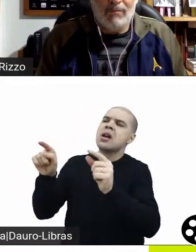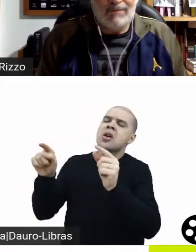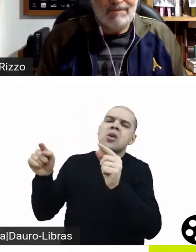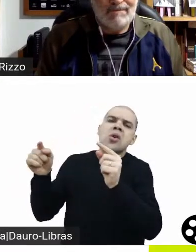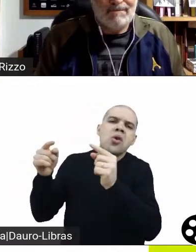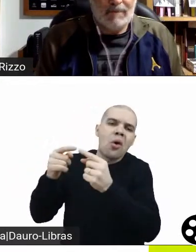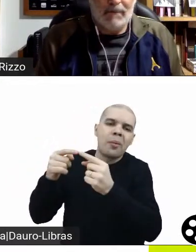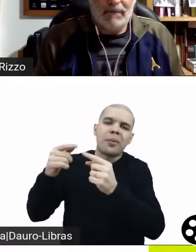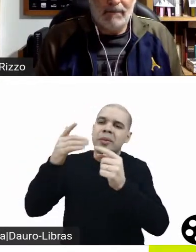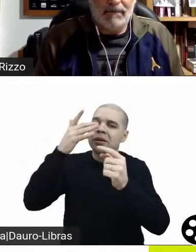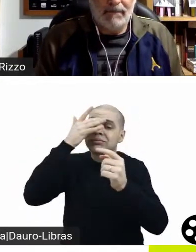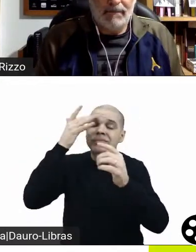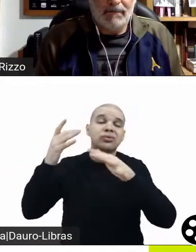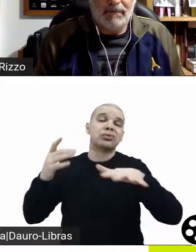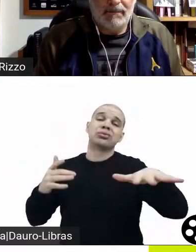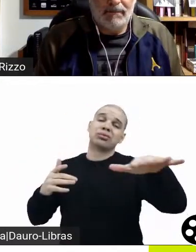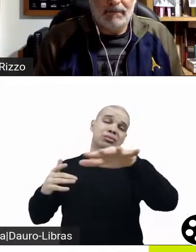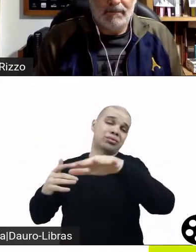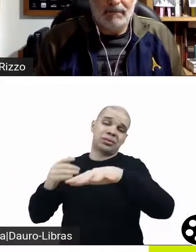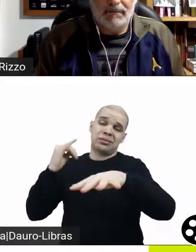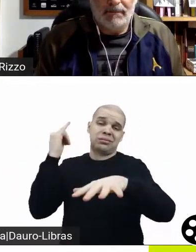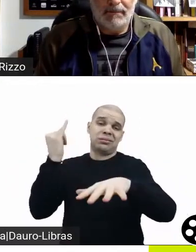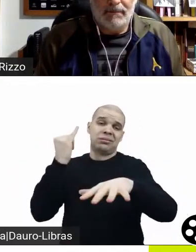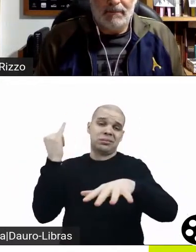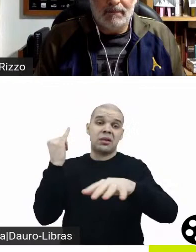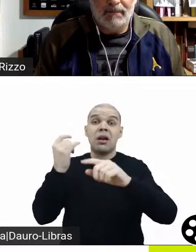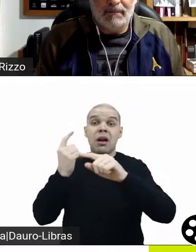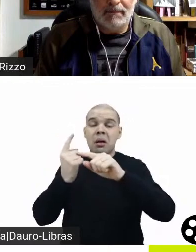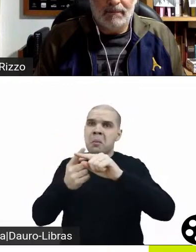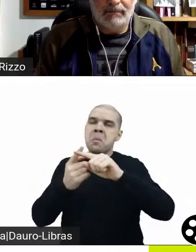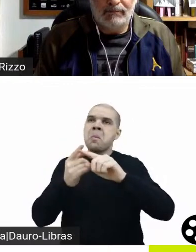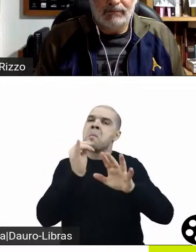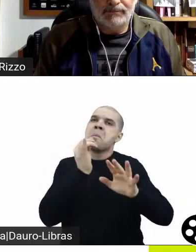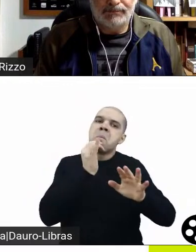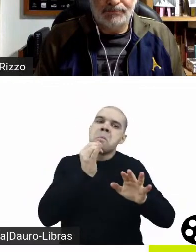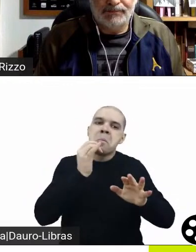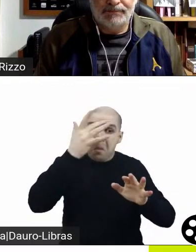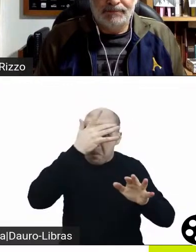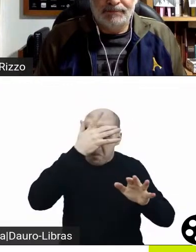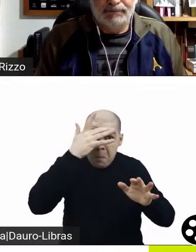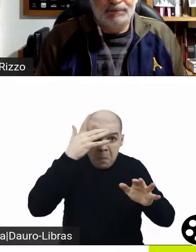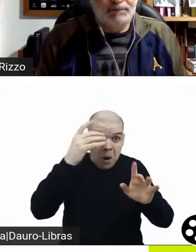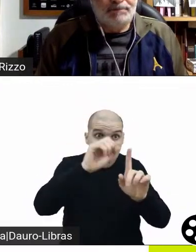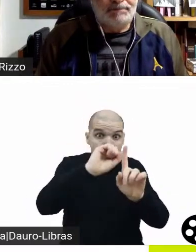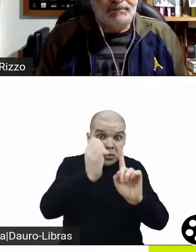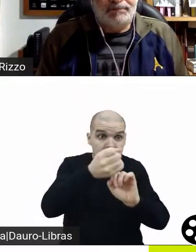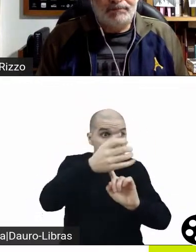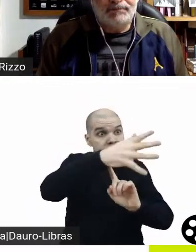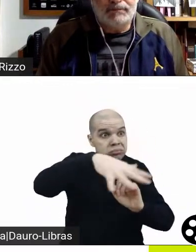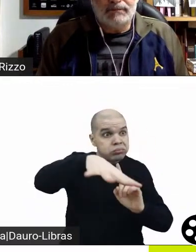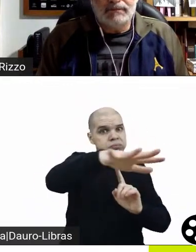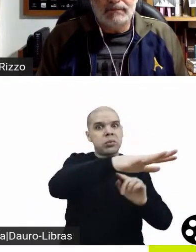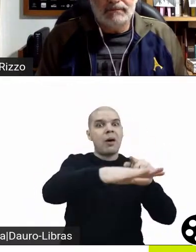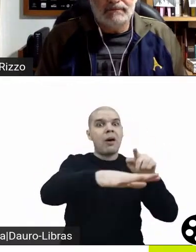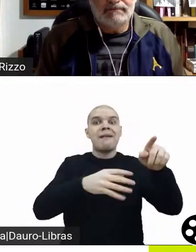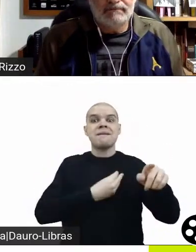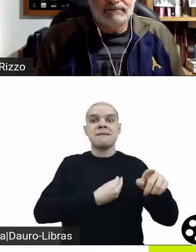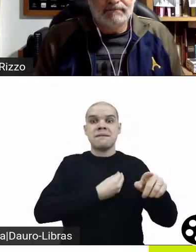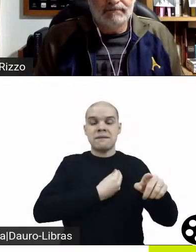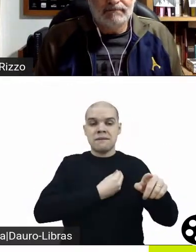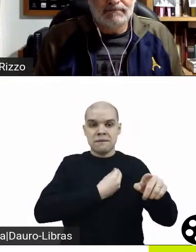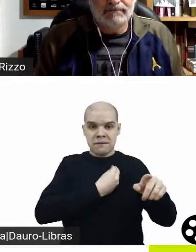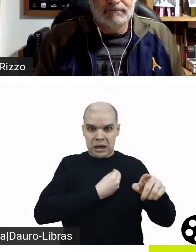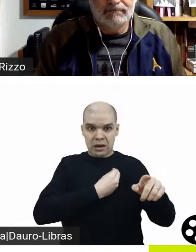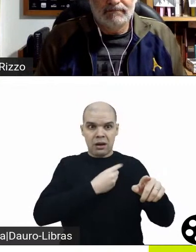podemos enxergar no mundo, no mundo fático, no mundo real. A Maria é essa pessoa, ela poderia ser